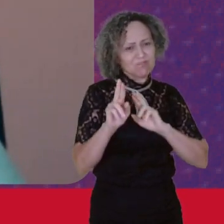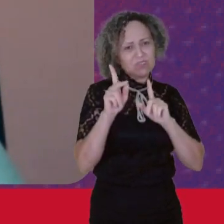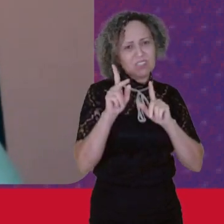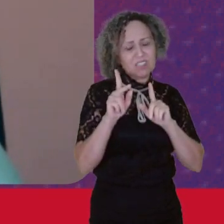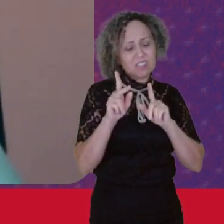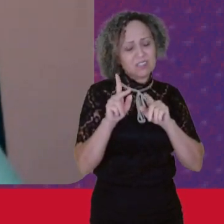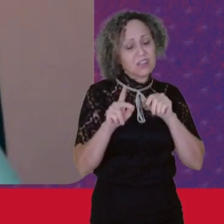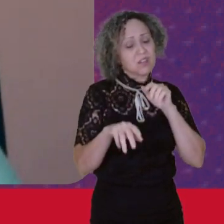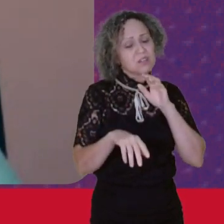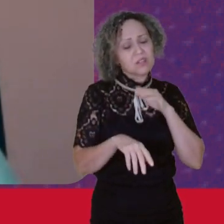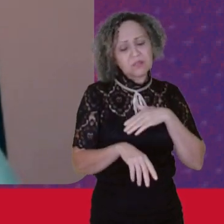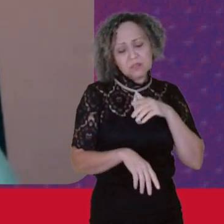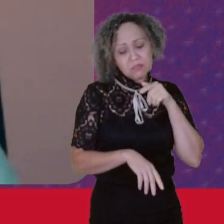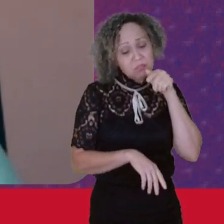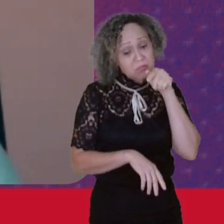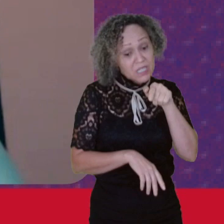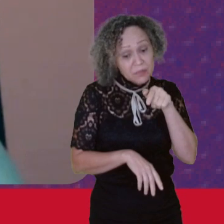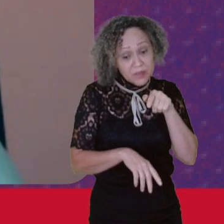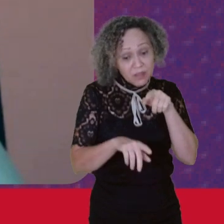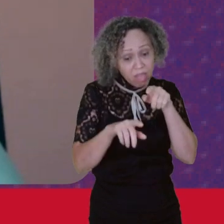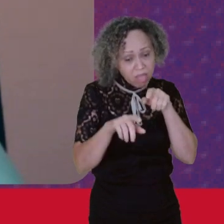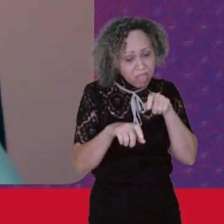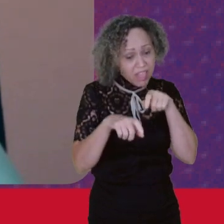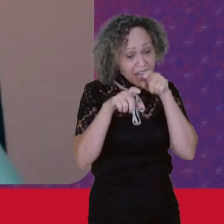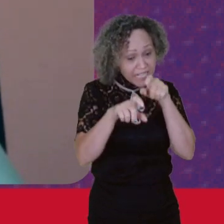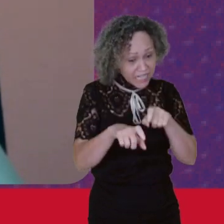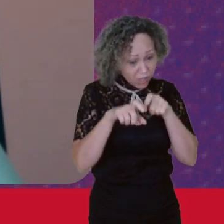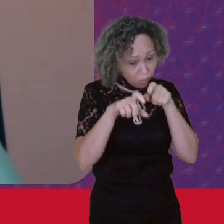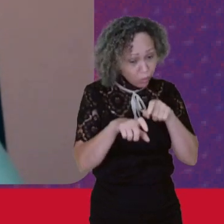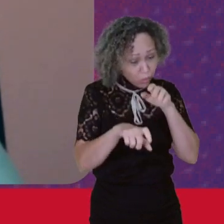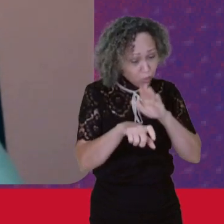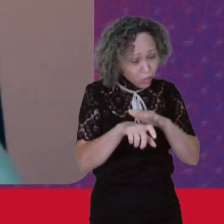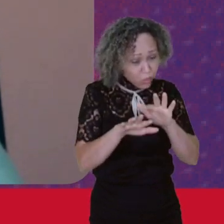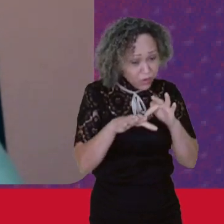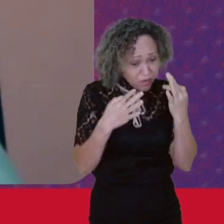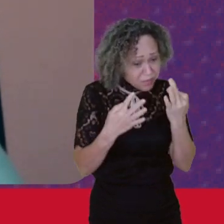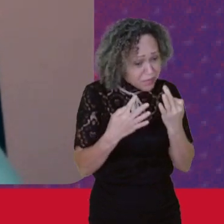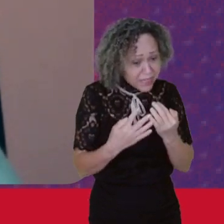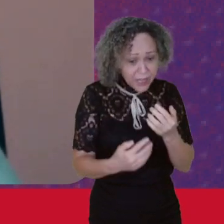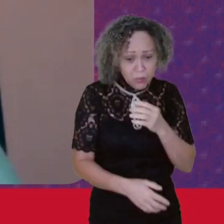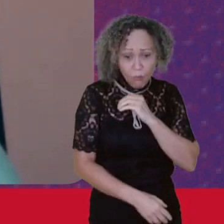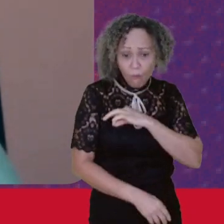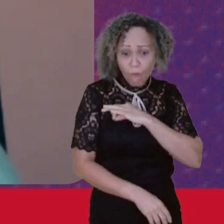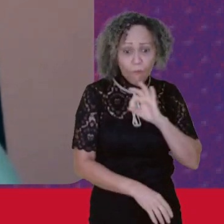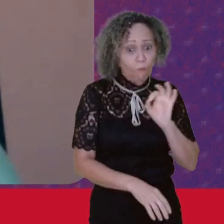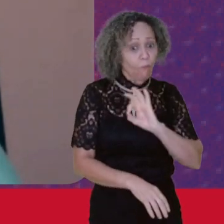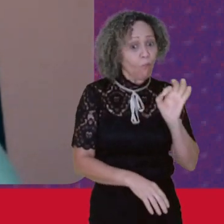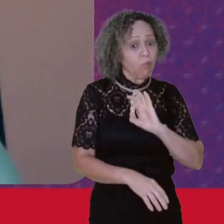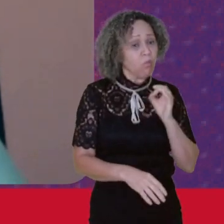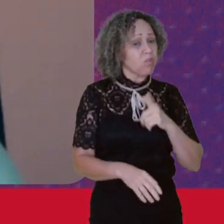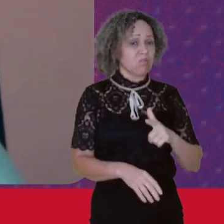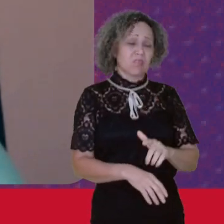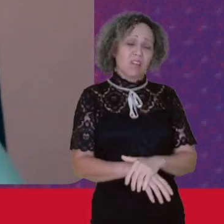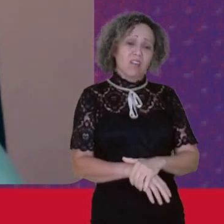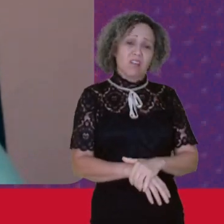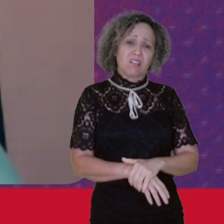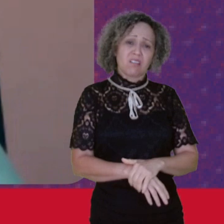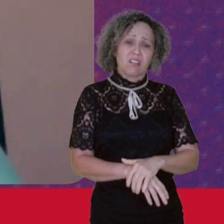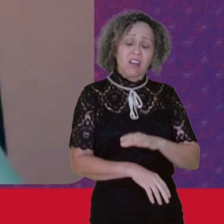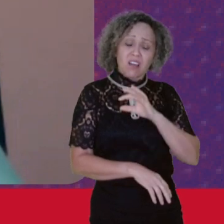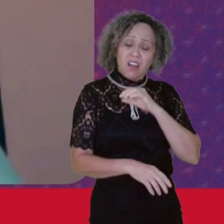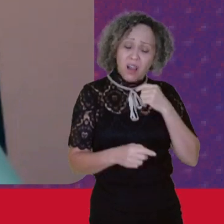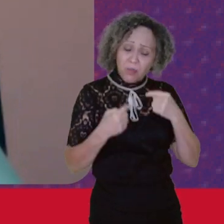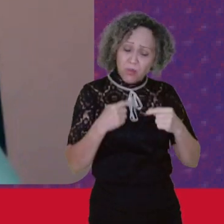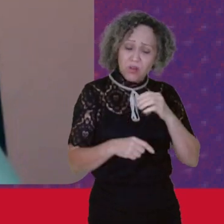agricultura Familiar A gente não Tem salário O salário É muito importante Portanto A política De salário mínimo Para nós Do